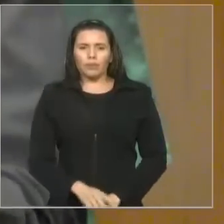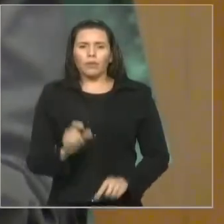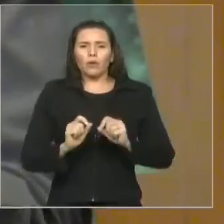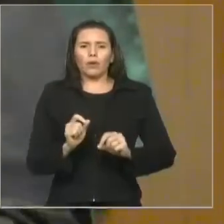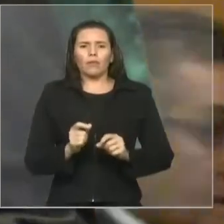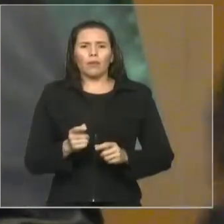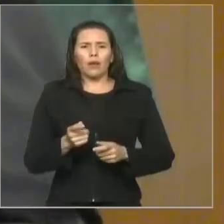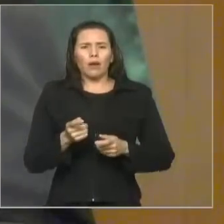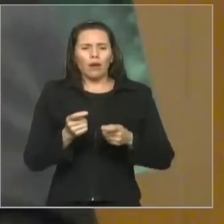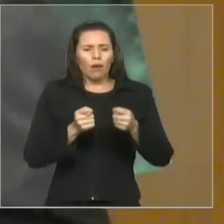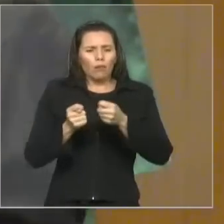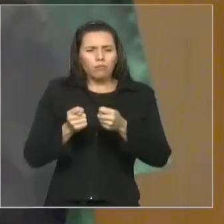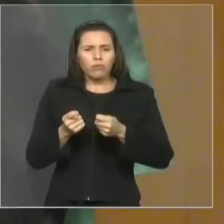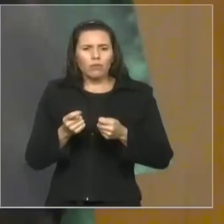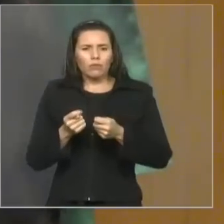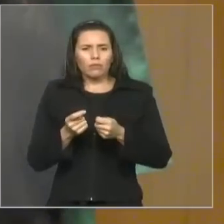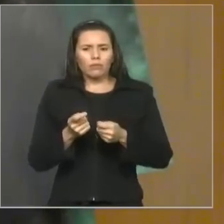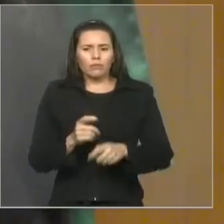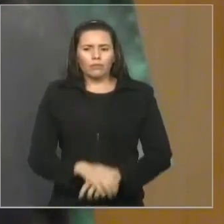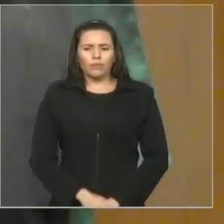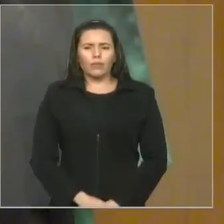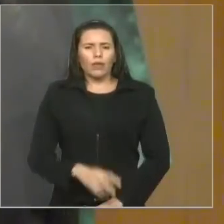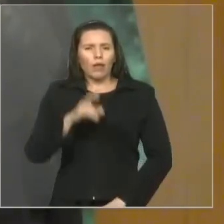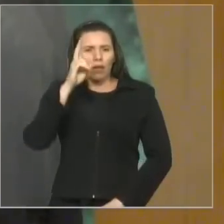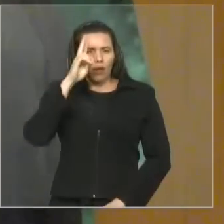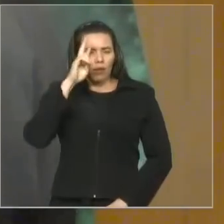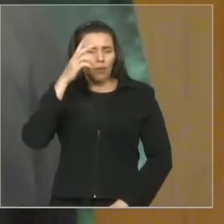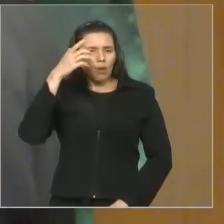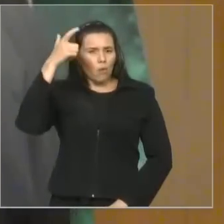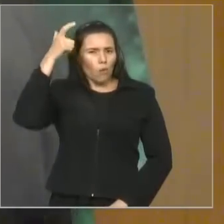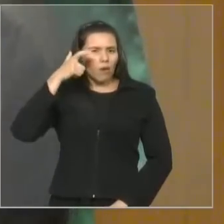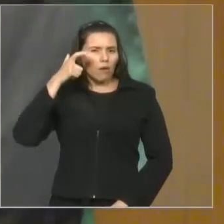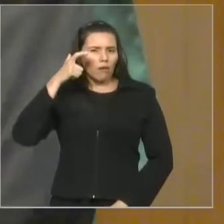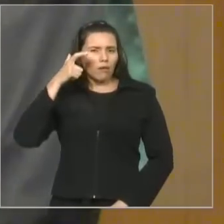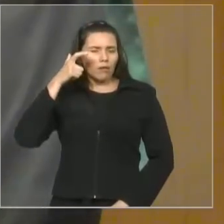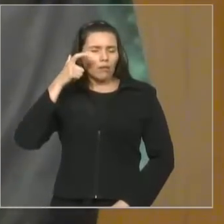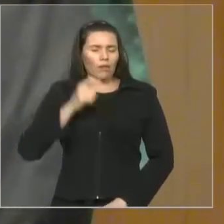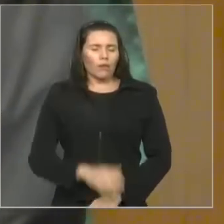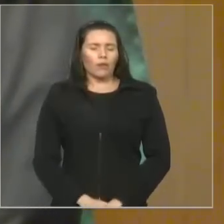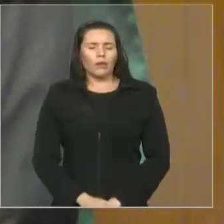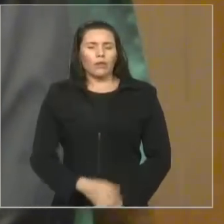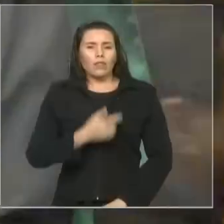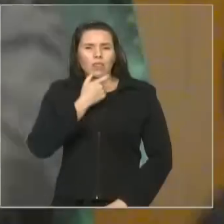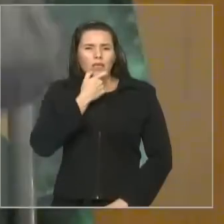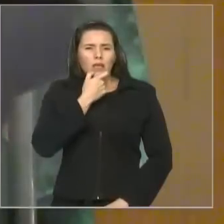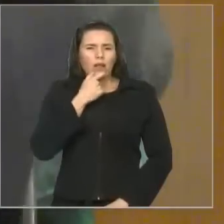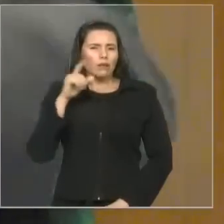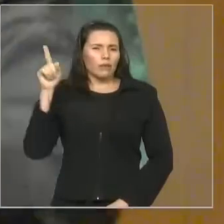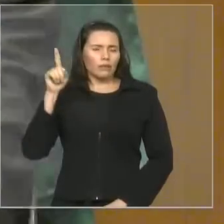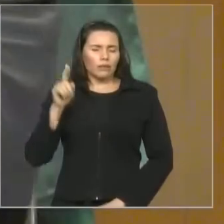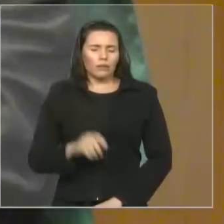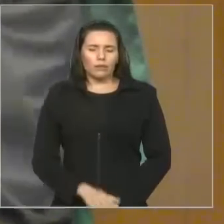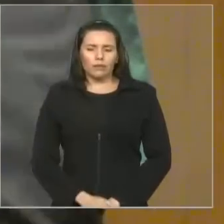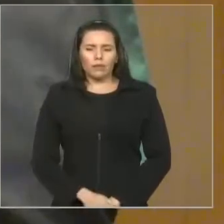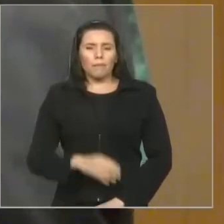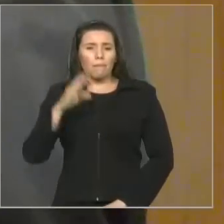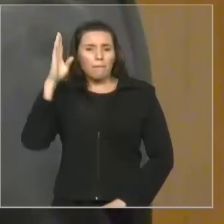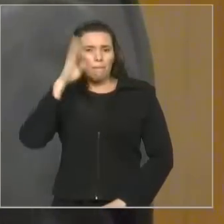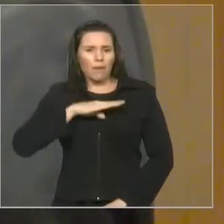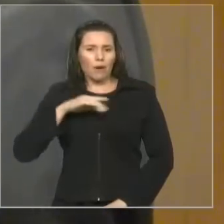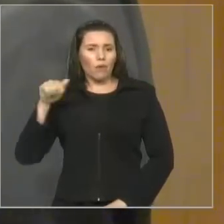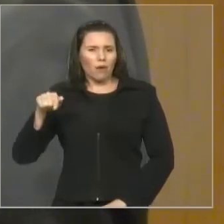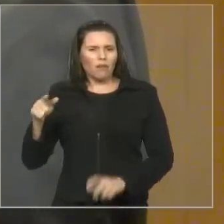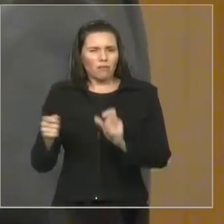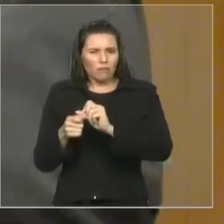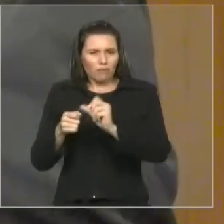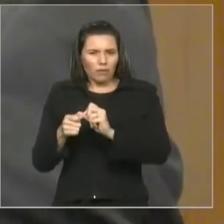esse rei maldoso inglês, não foi ele que fez a carta magna, ele estava cumprindo a carta magna.